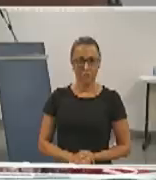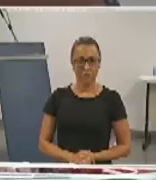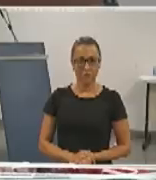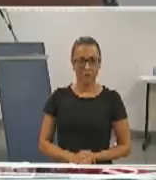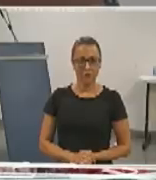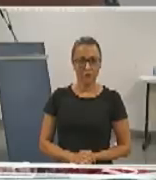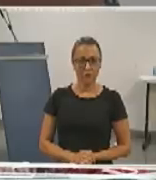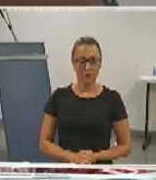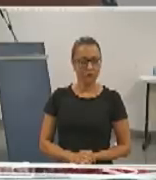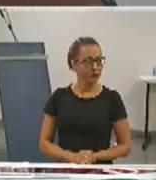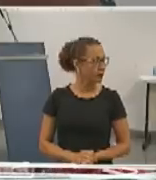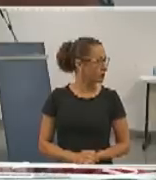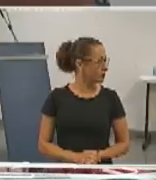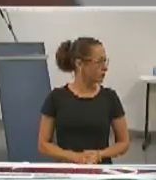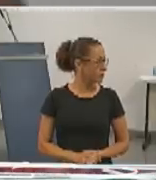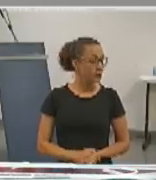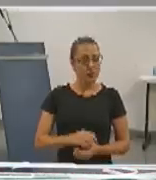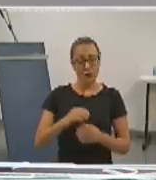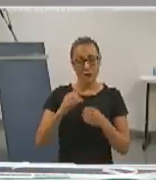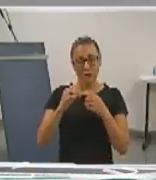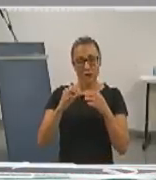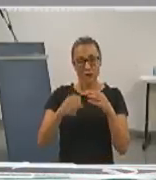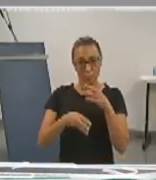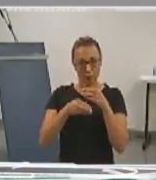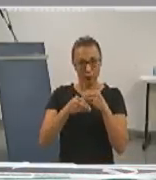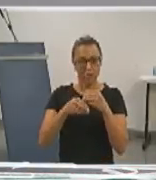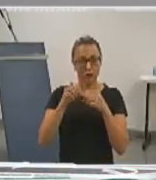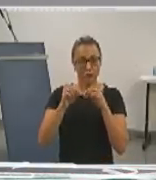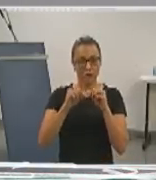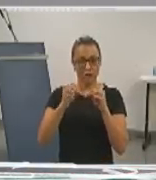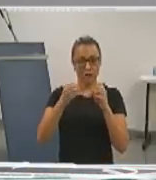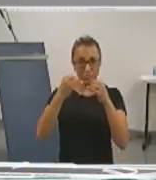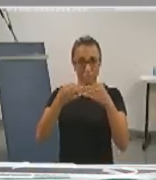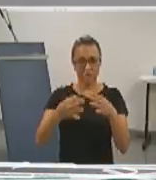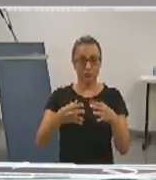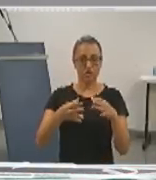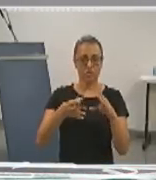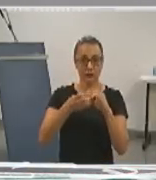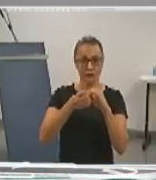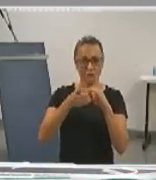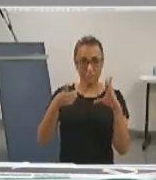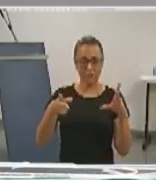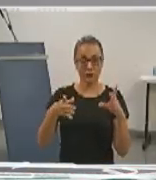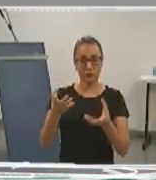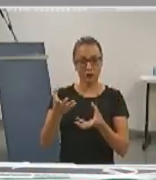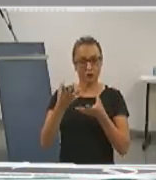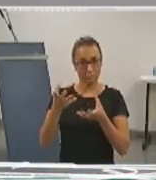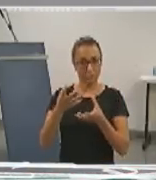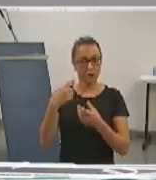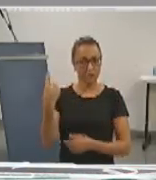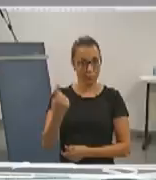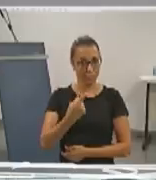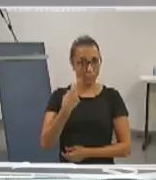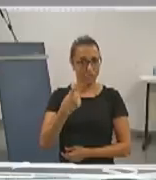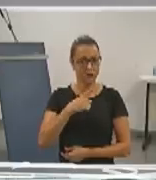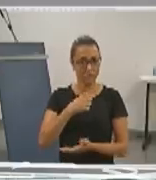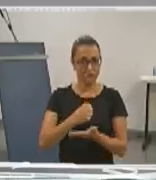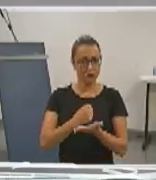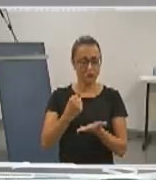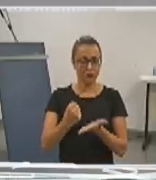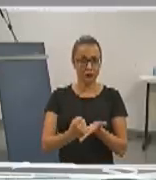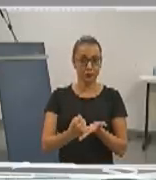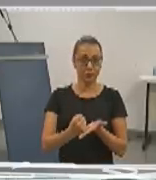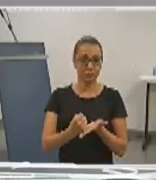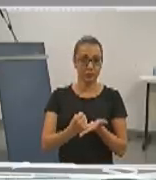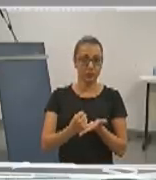tempo contínuo, a democracia e a lista tríplice, eu gostaria de colocar que nós assinamos o documento e